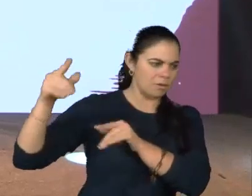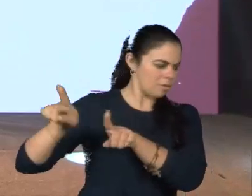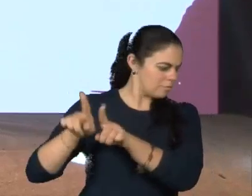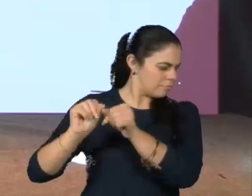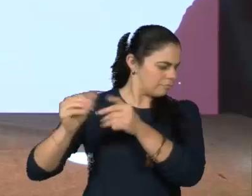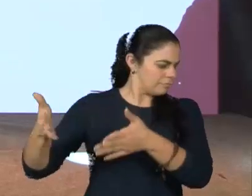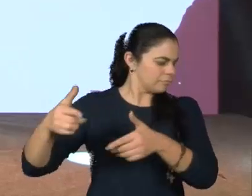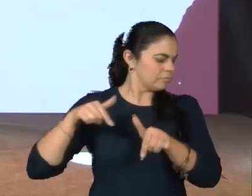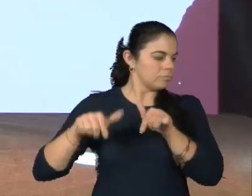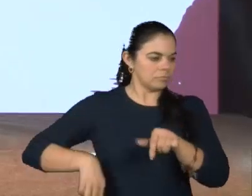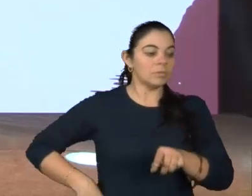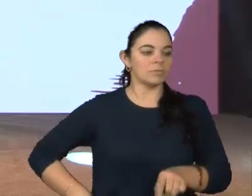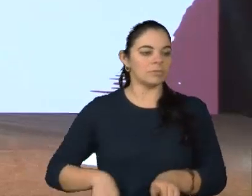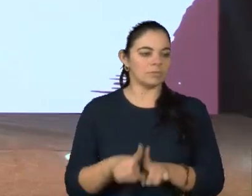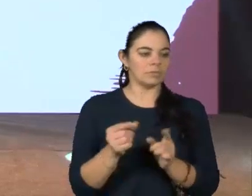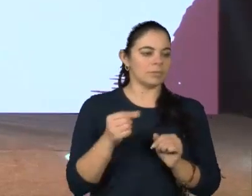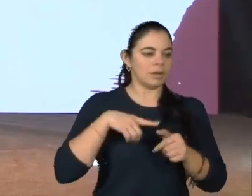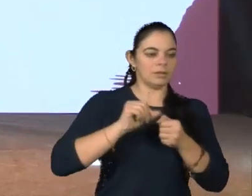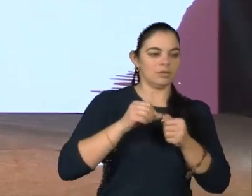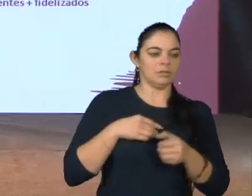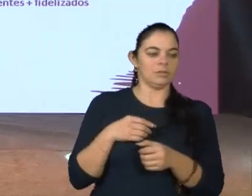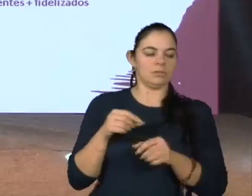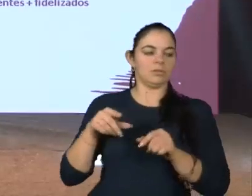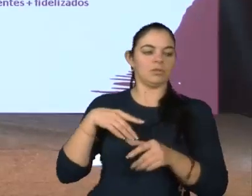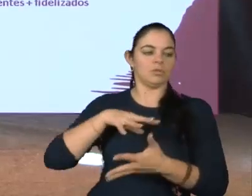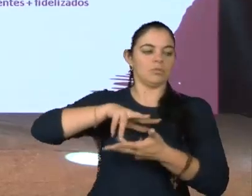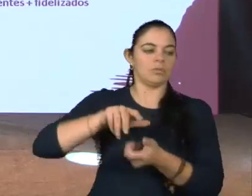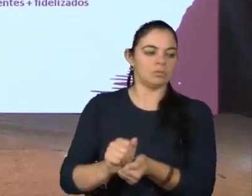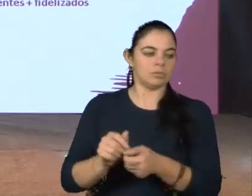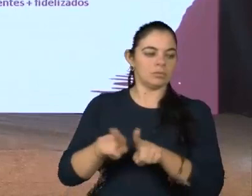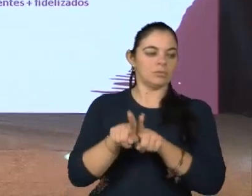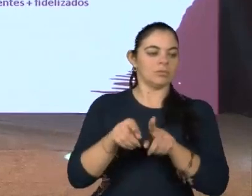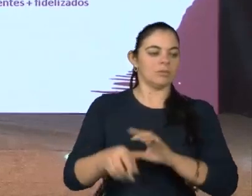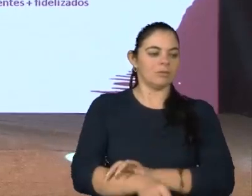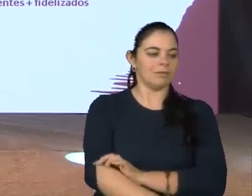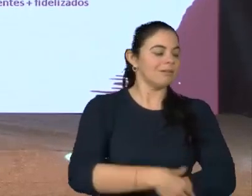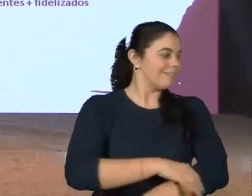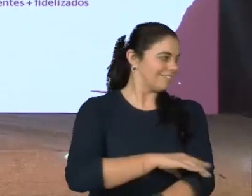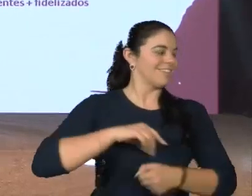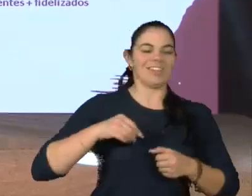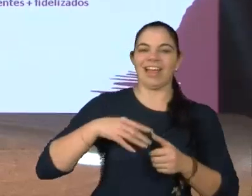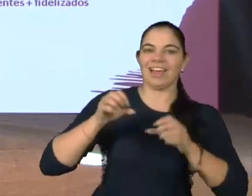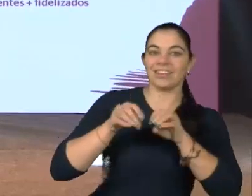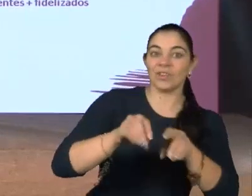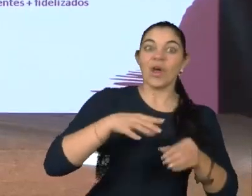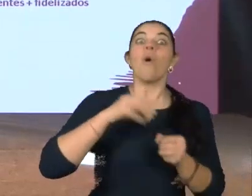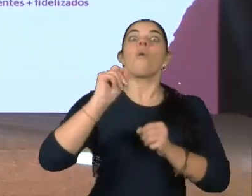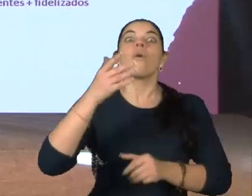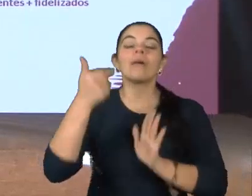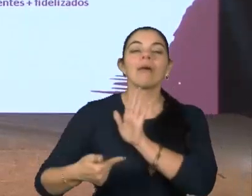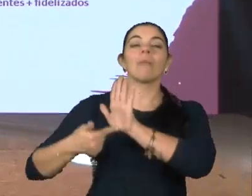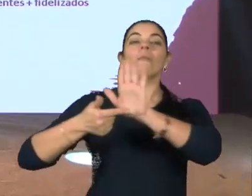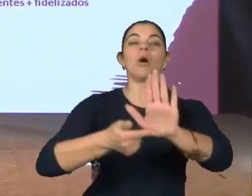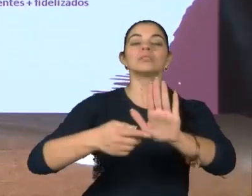o mesmo, graças a Deus, tem acontecido no mundo da educação. Por fim, os benefícios mostrados pelo estudo sob a ótica